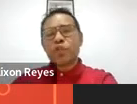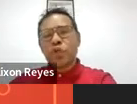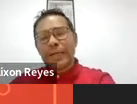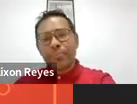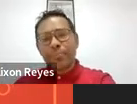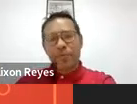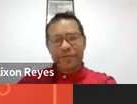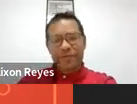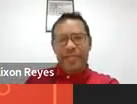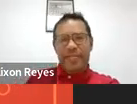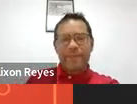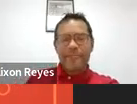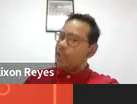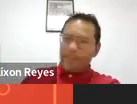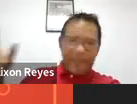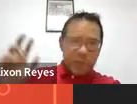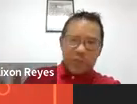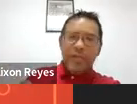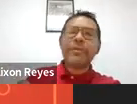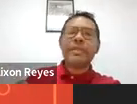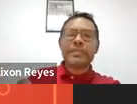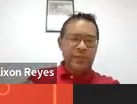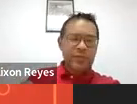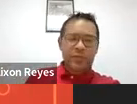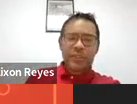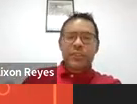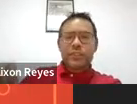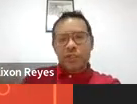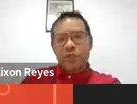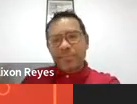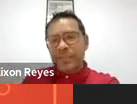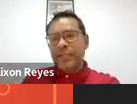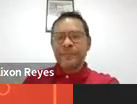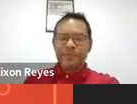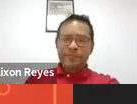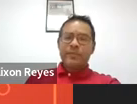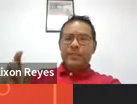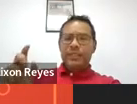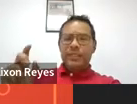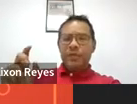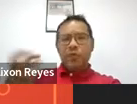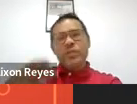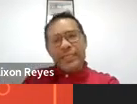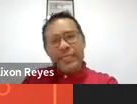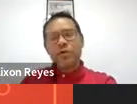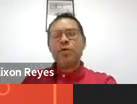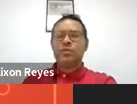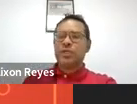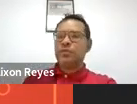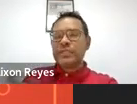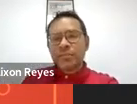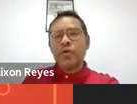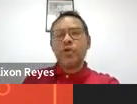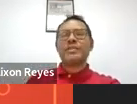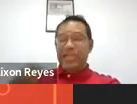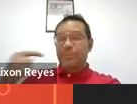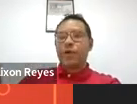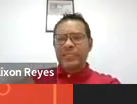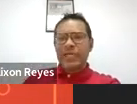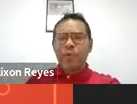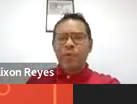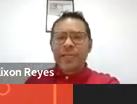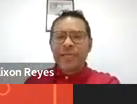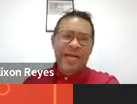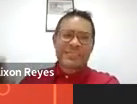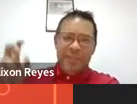para outros campos profissionales. Mas não somente isto, mas também de um desco, de um desimulo de a